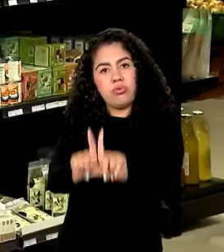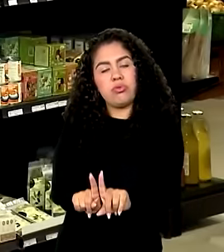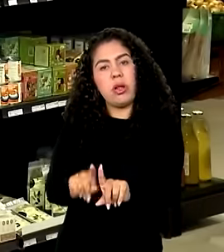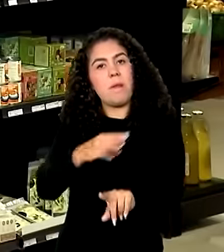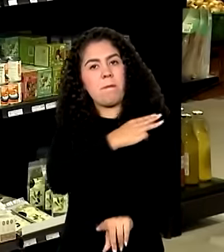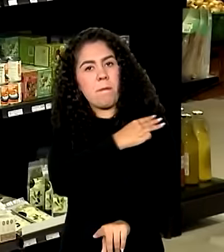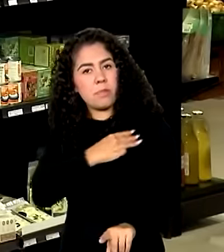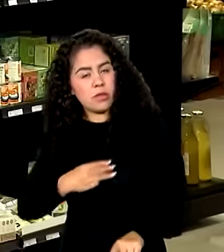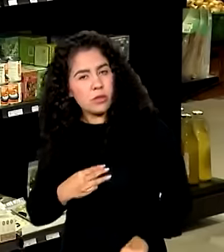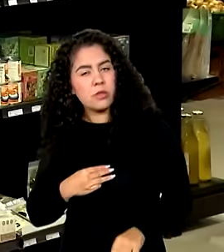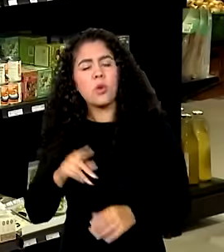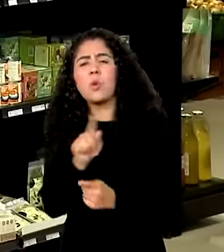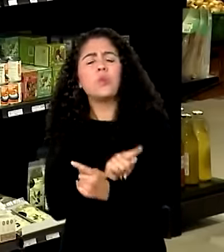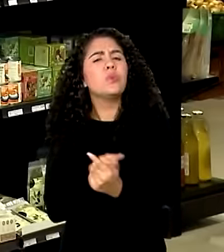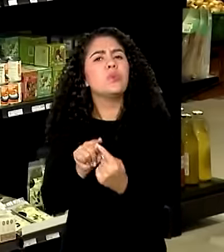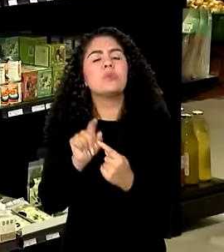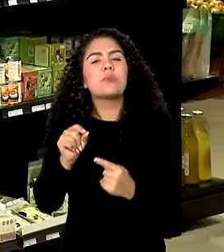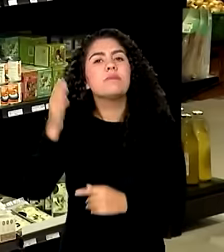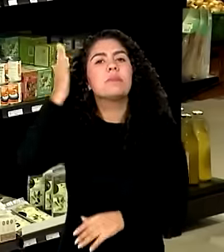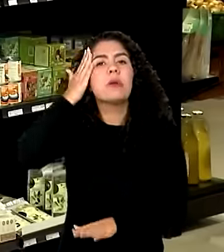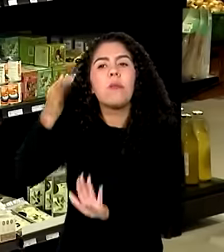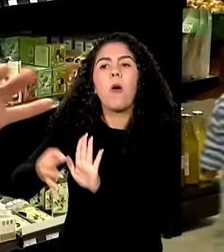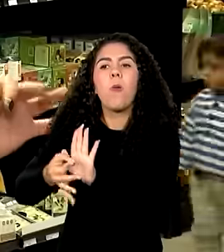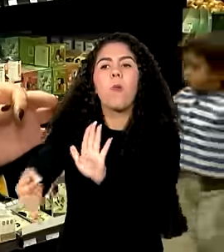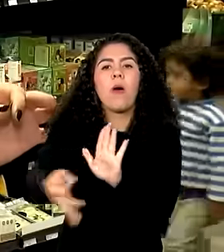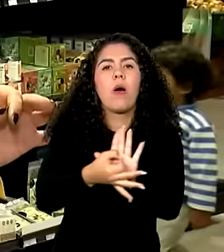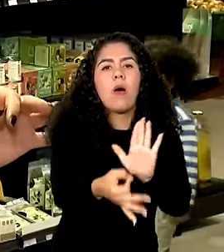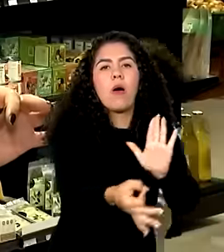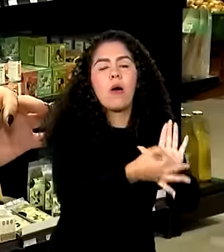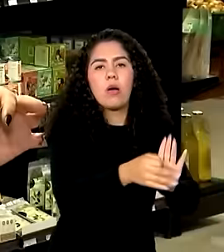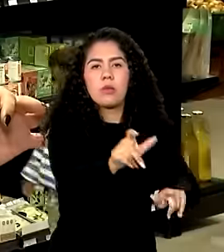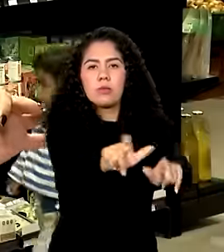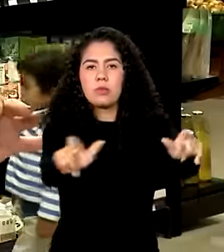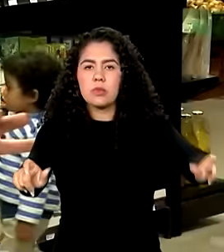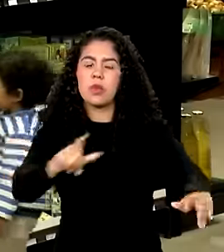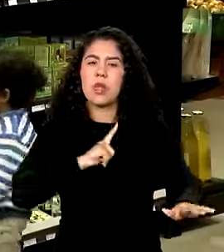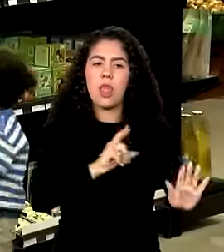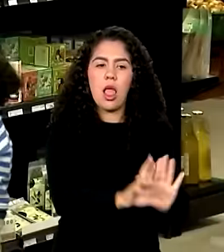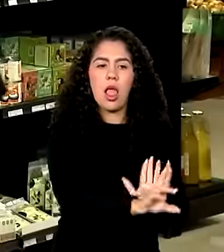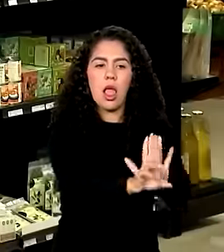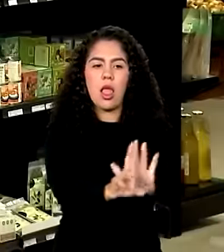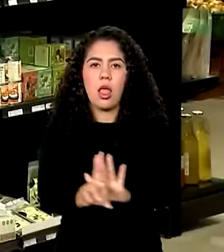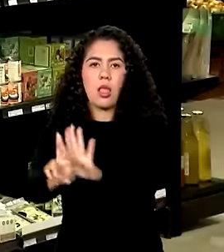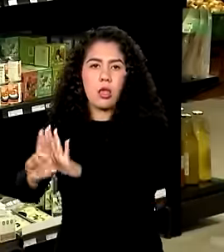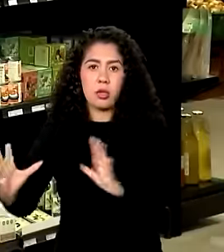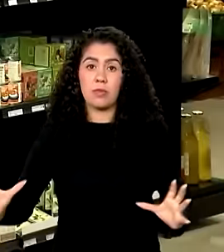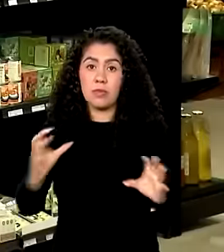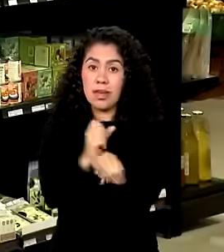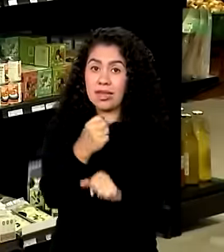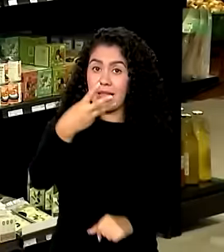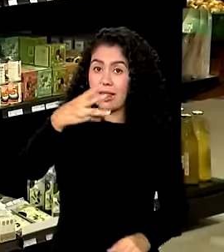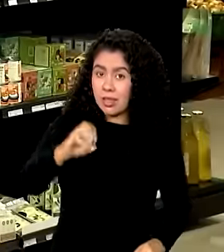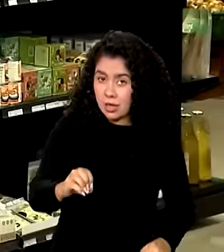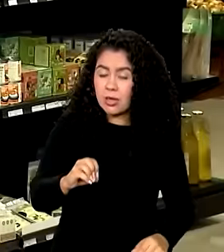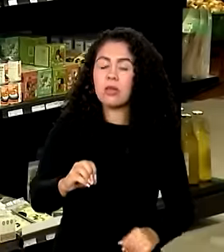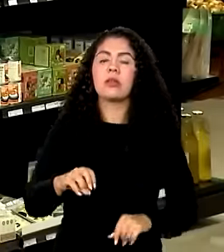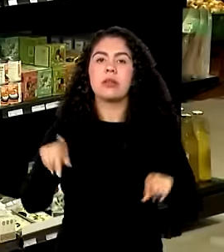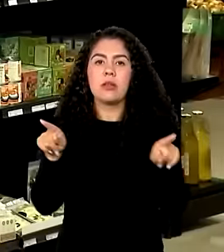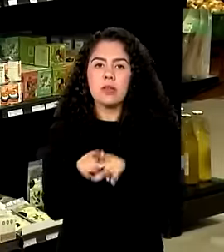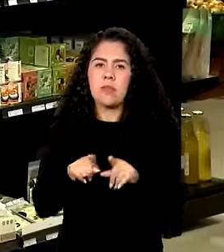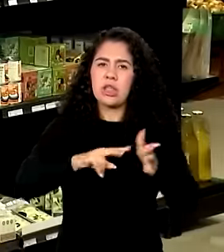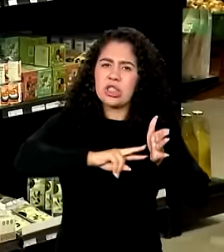na verdade, para ouvir os movimentos sociais. Participaram representantes de cerca de 30 movimentos, entidades